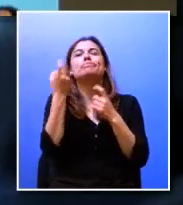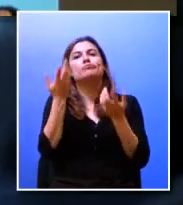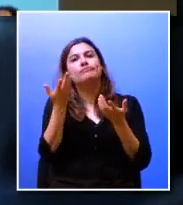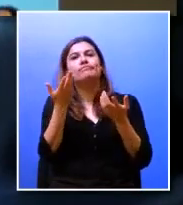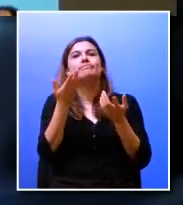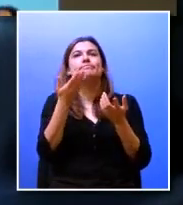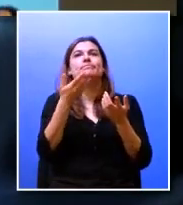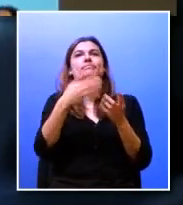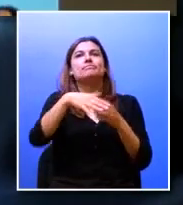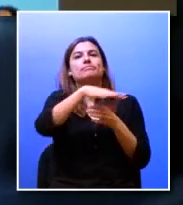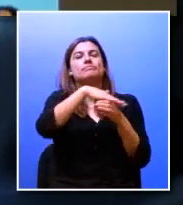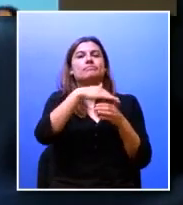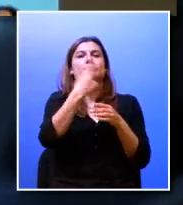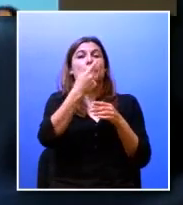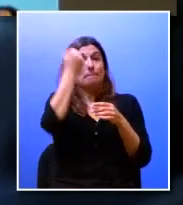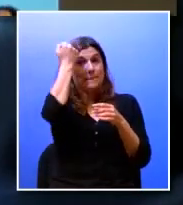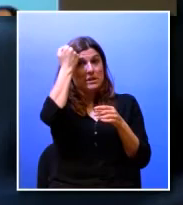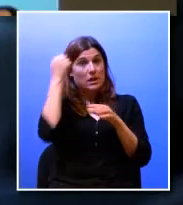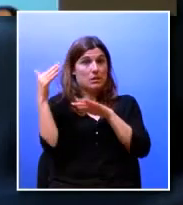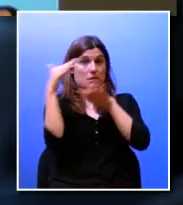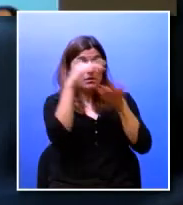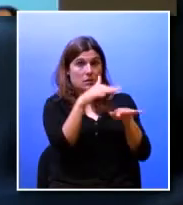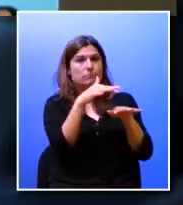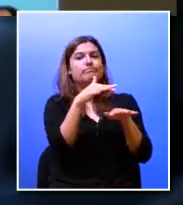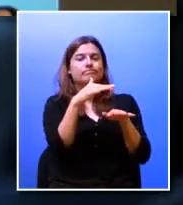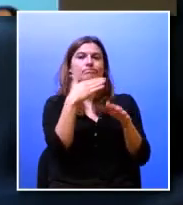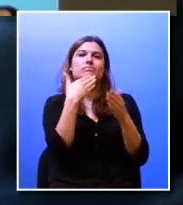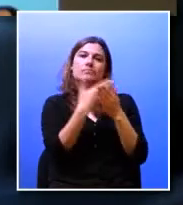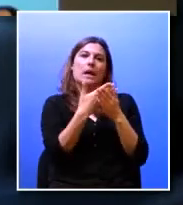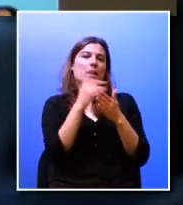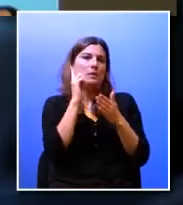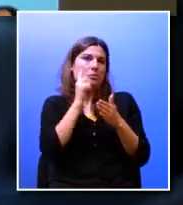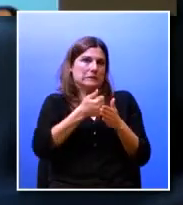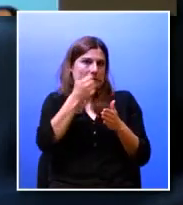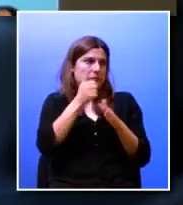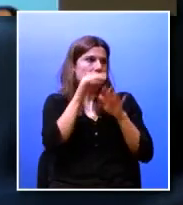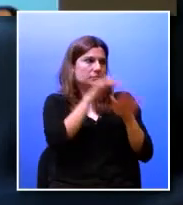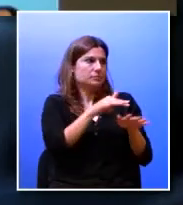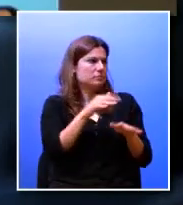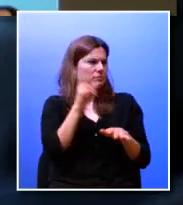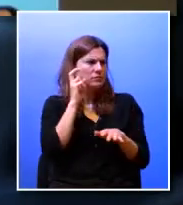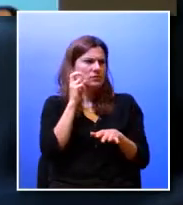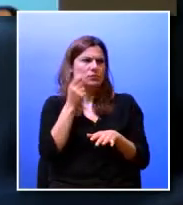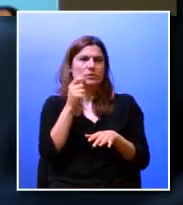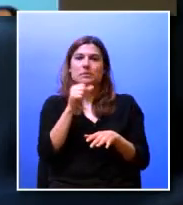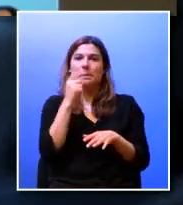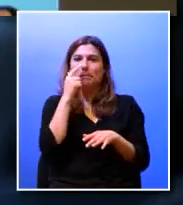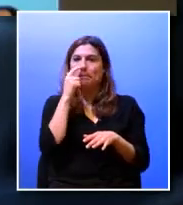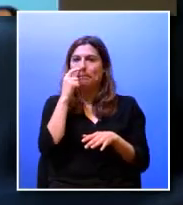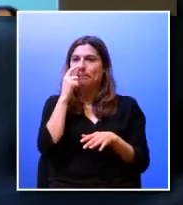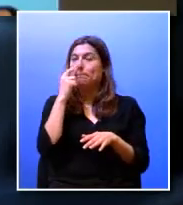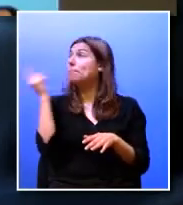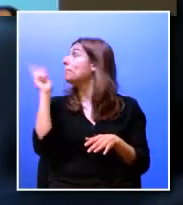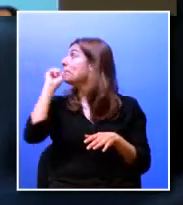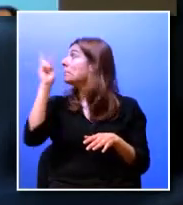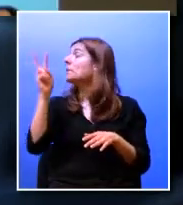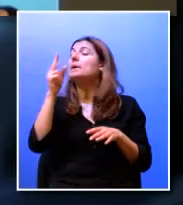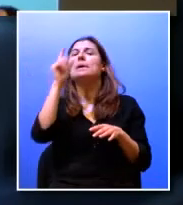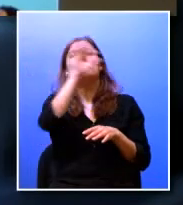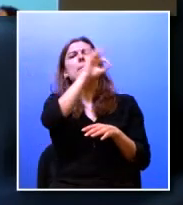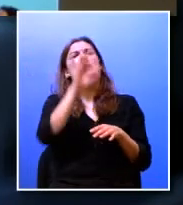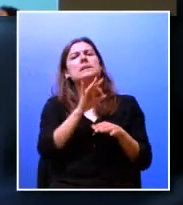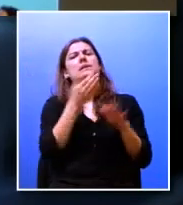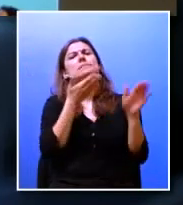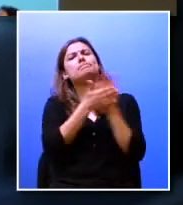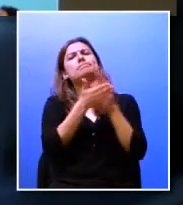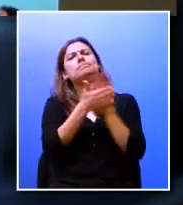destes de alguns destes mestrados é extremamente igual e se olharmos para esta para esta questão da empregabilidade como é que